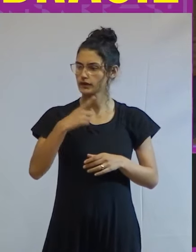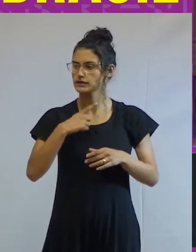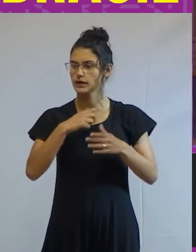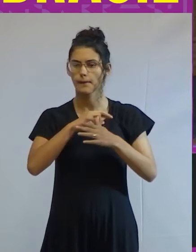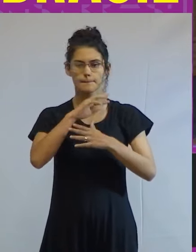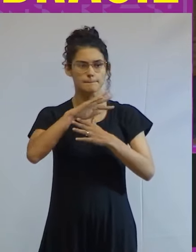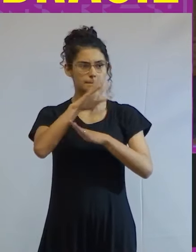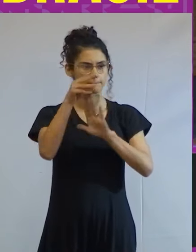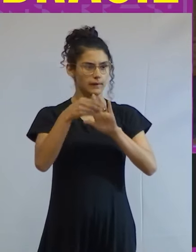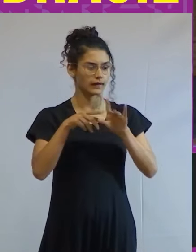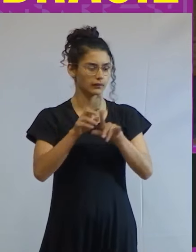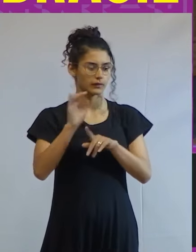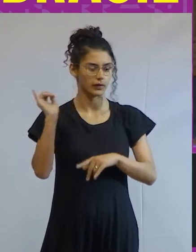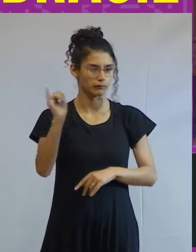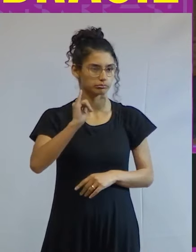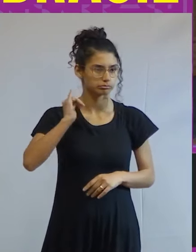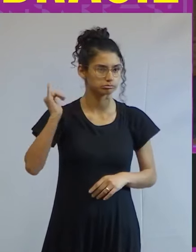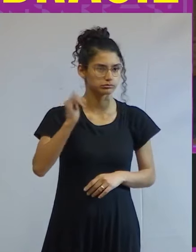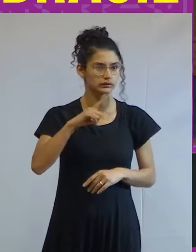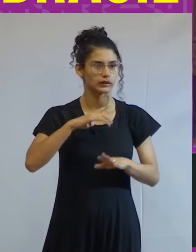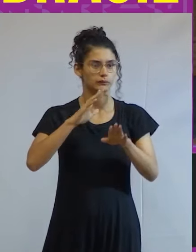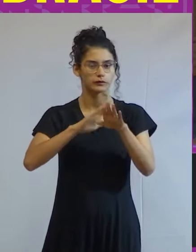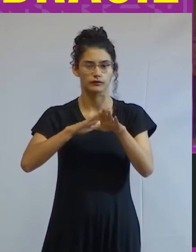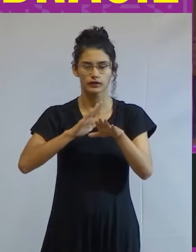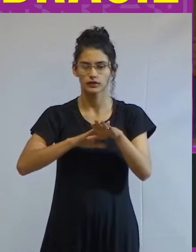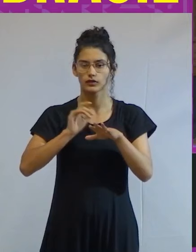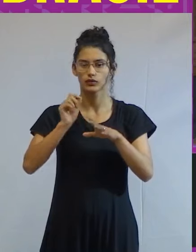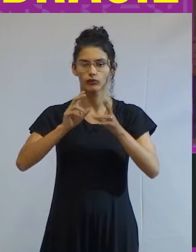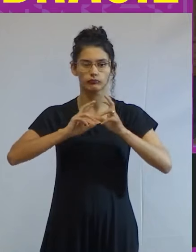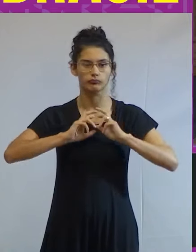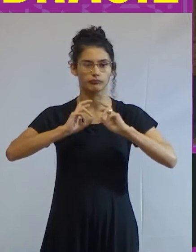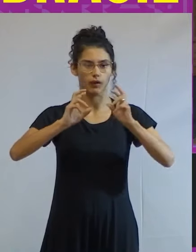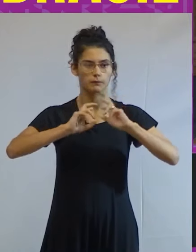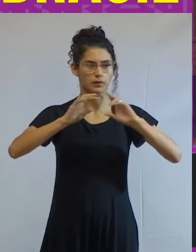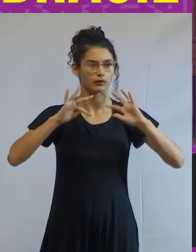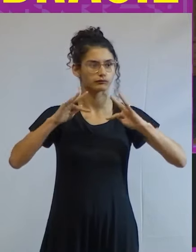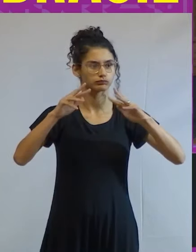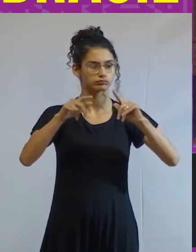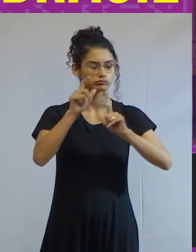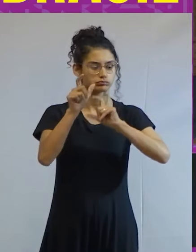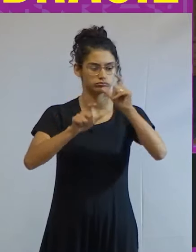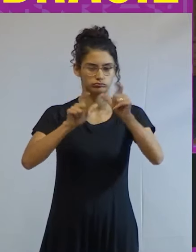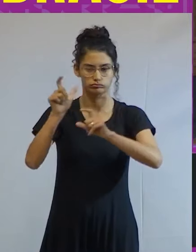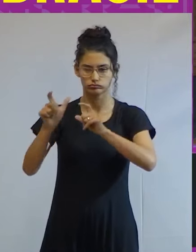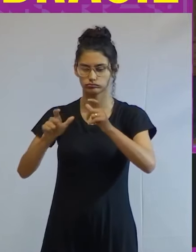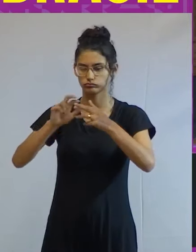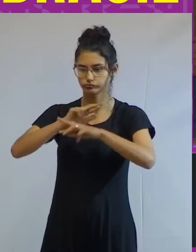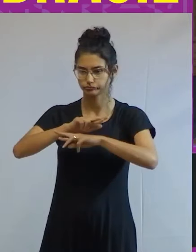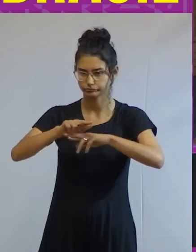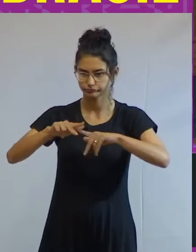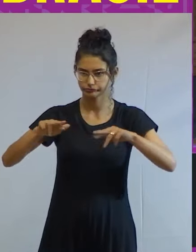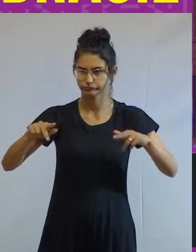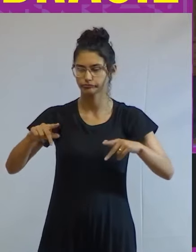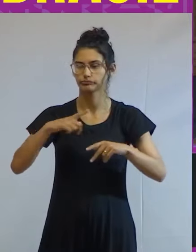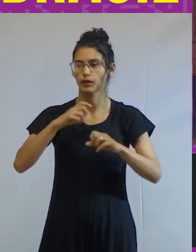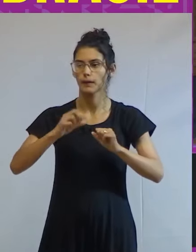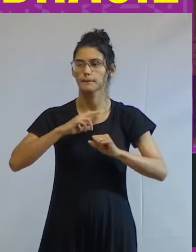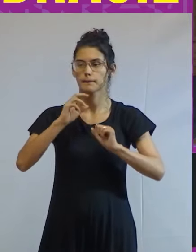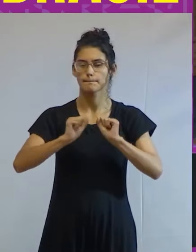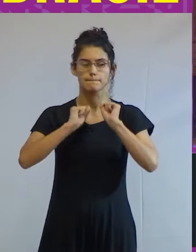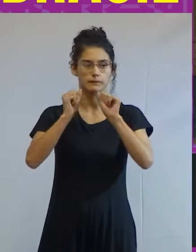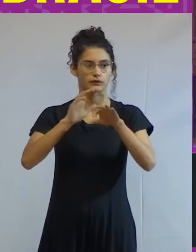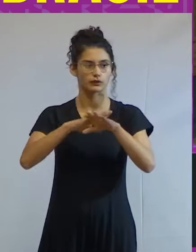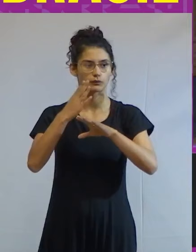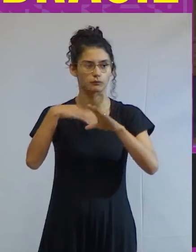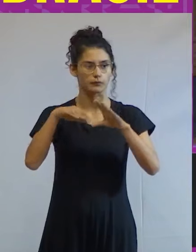enfatizado a importância de fazer com que as vozes, enfim, a diversidade de vozes possam ecoar